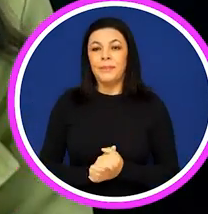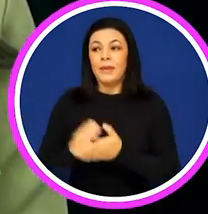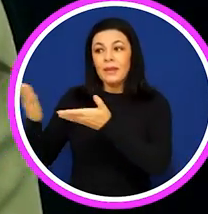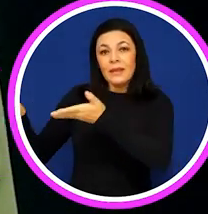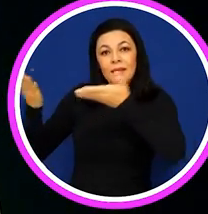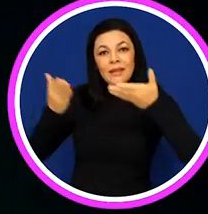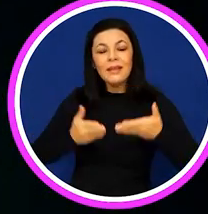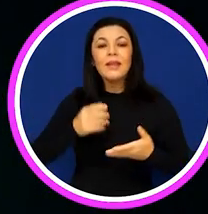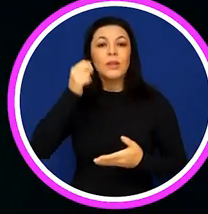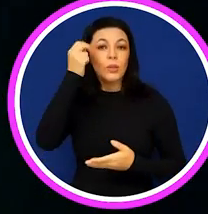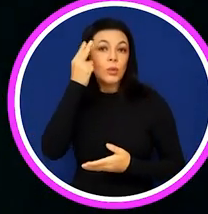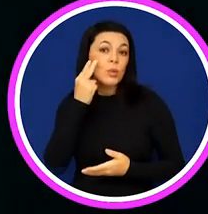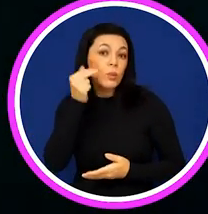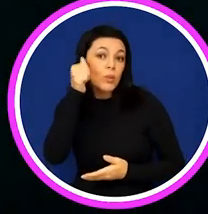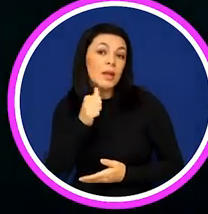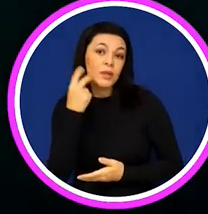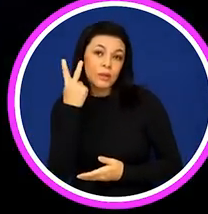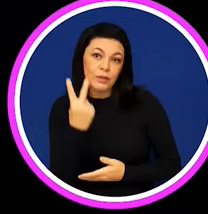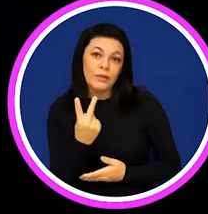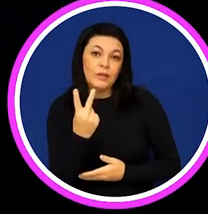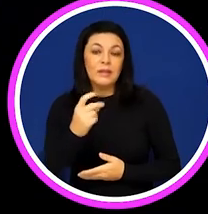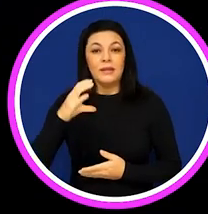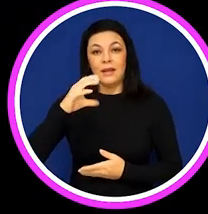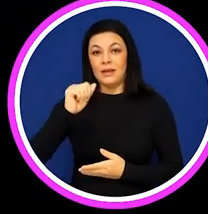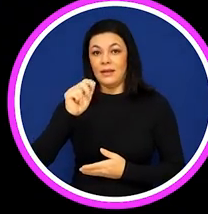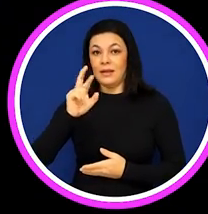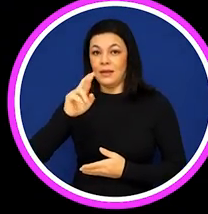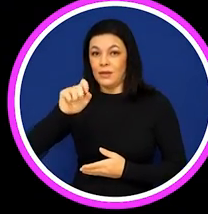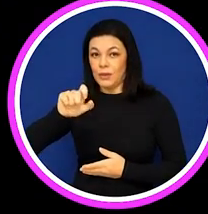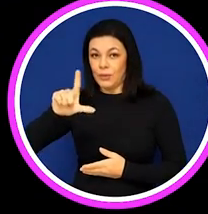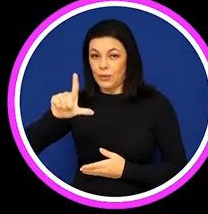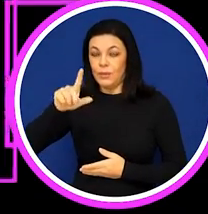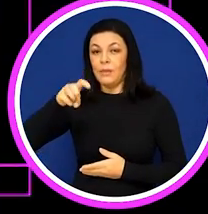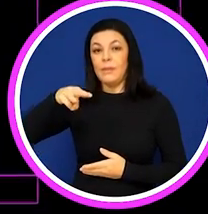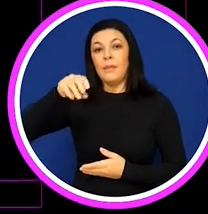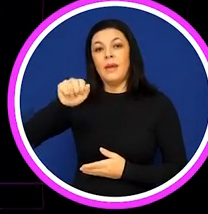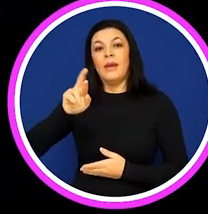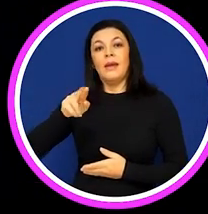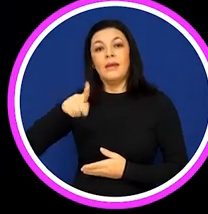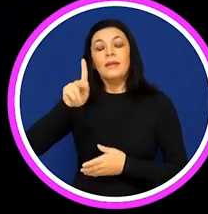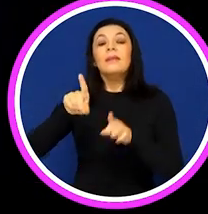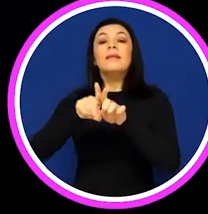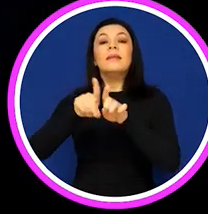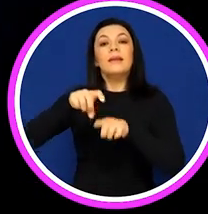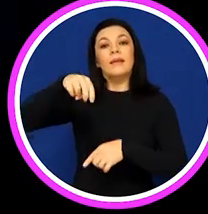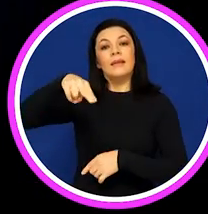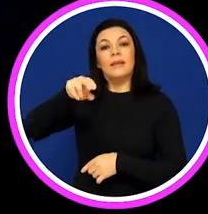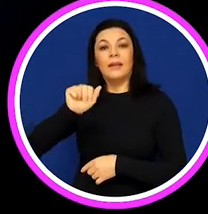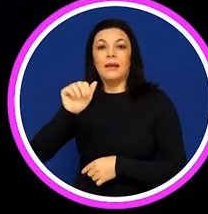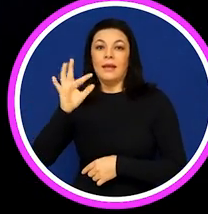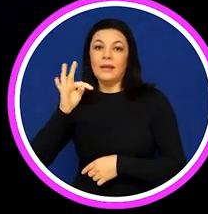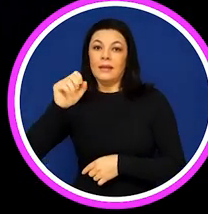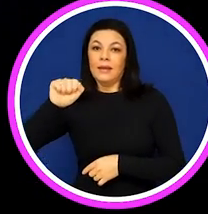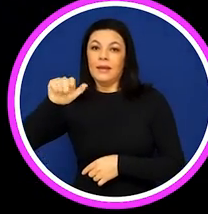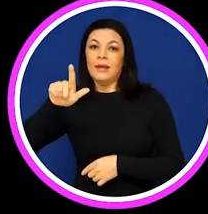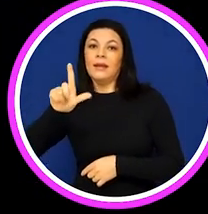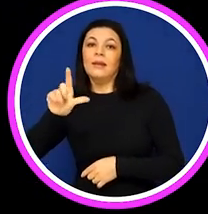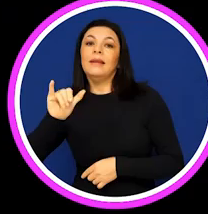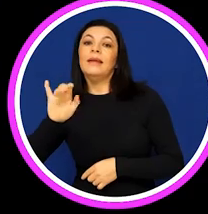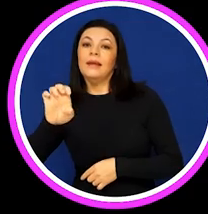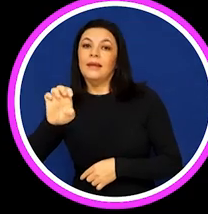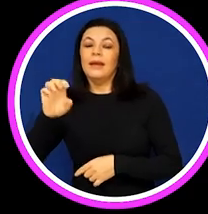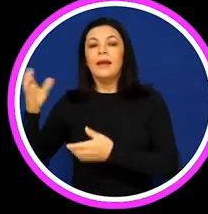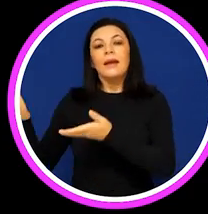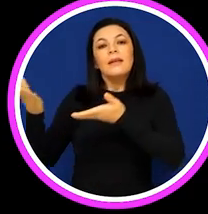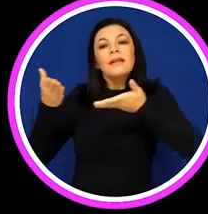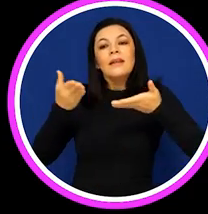Estaremos recebendo aqui em nossa cidade as preletoras Carol Merck e Nathalie Campos. Elas estarão abordando esses